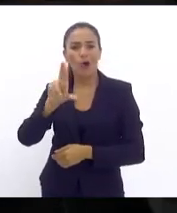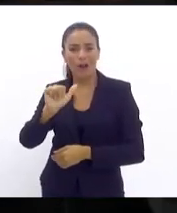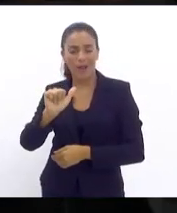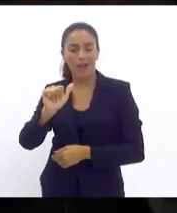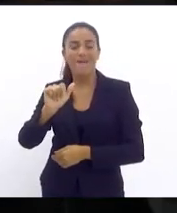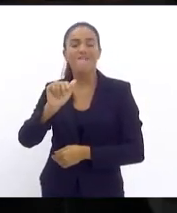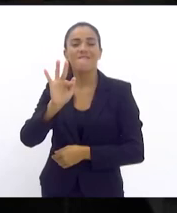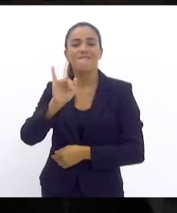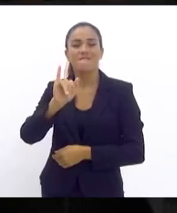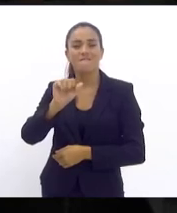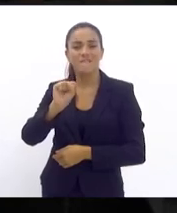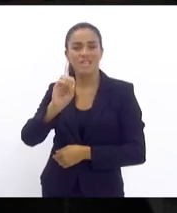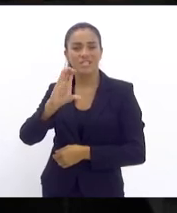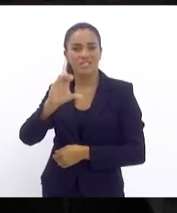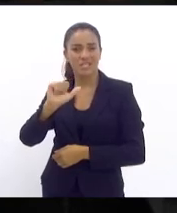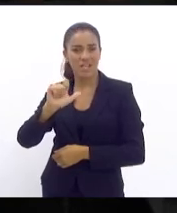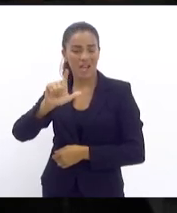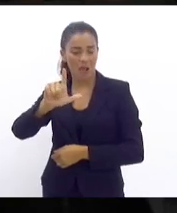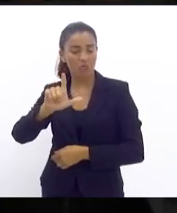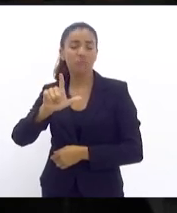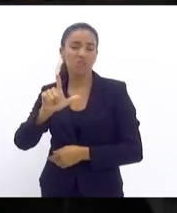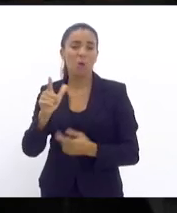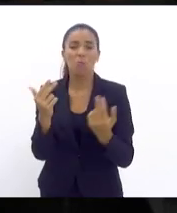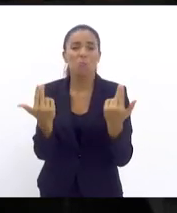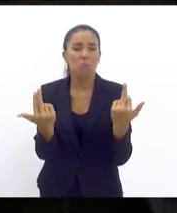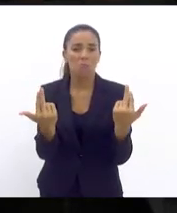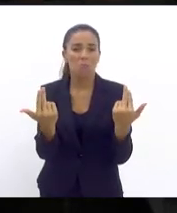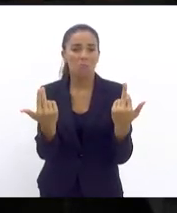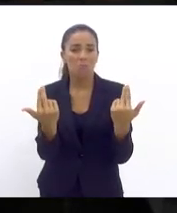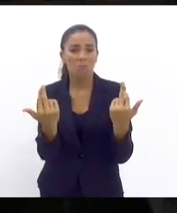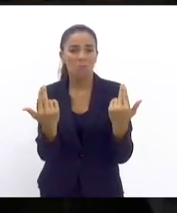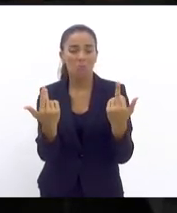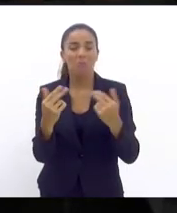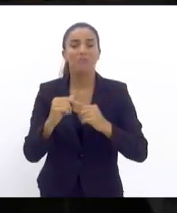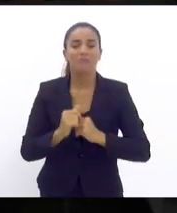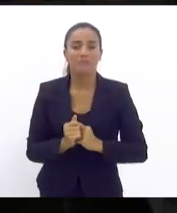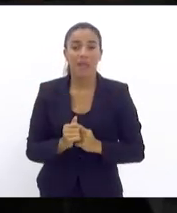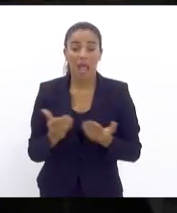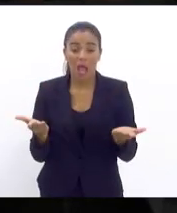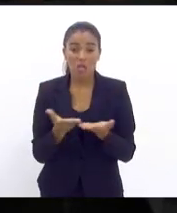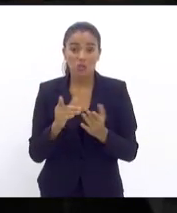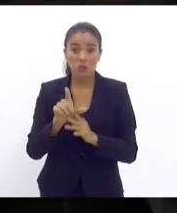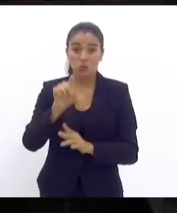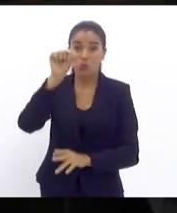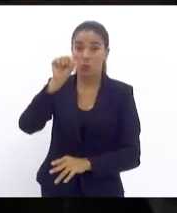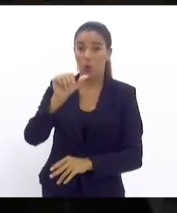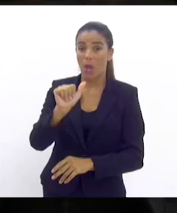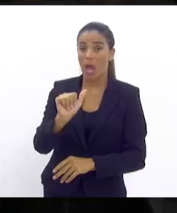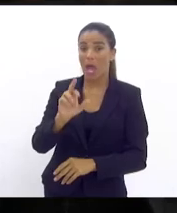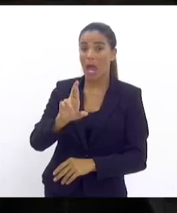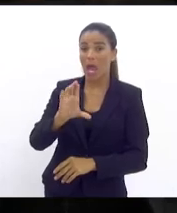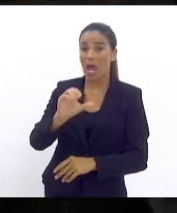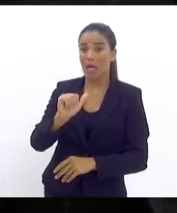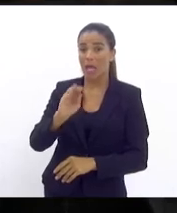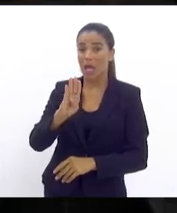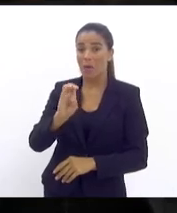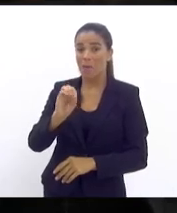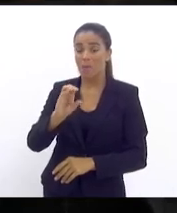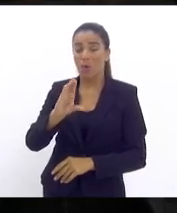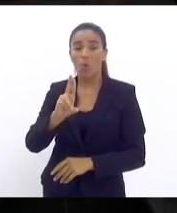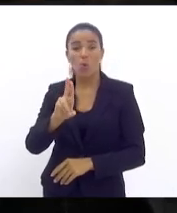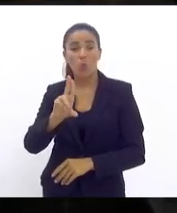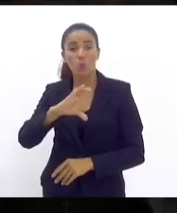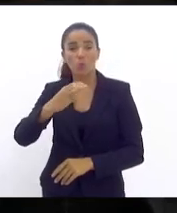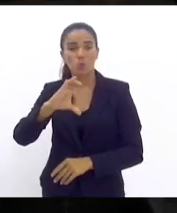Então, o projeto do governo está intitulado de arcabouço fiscal. É um